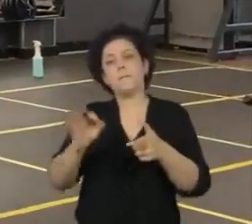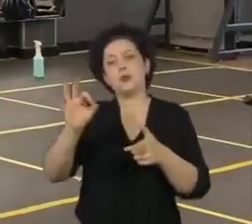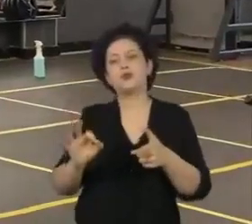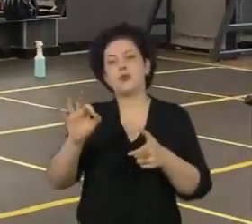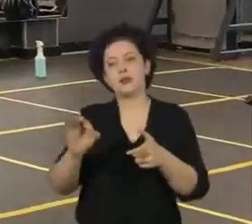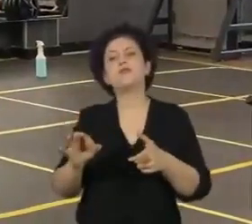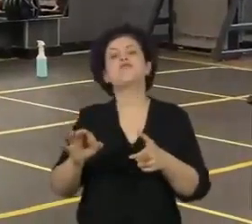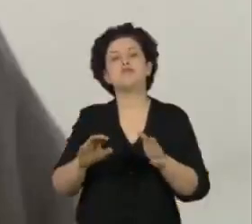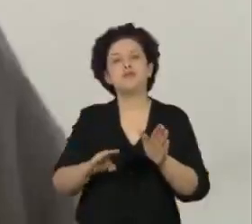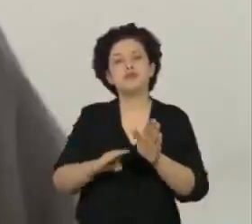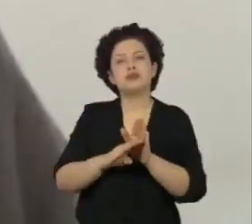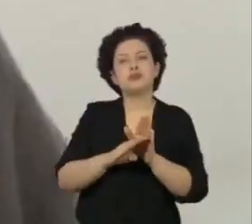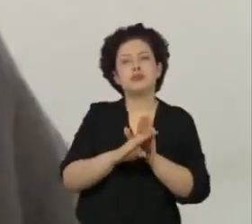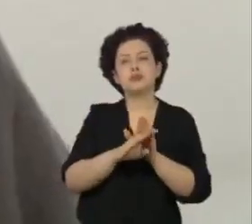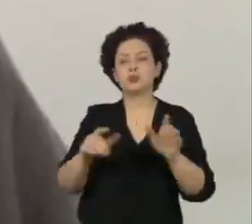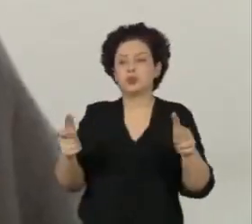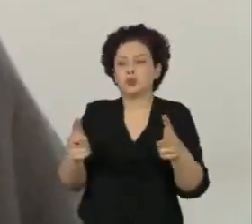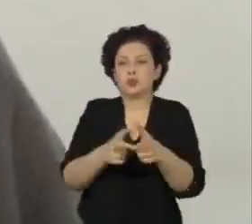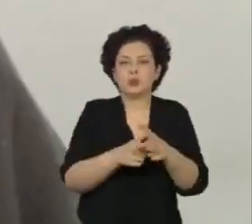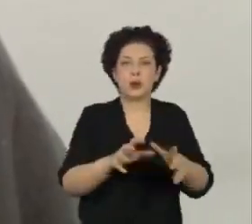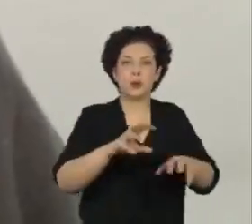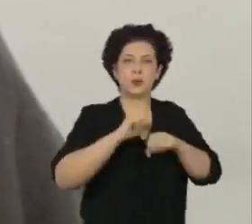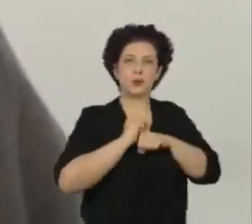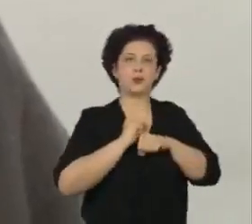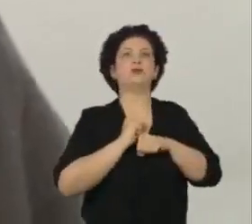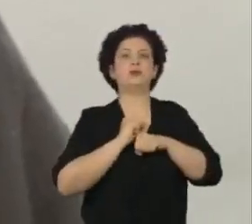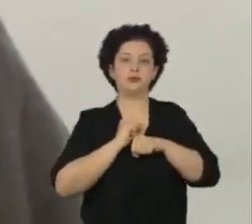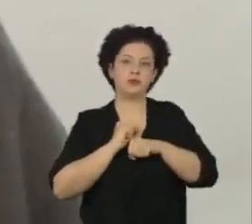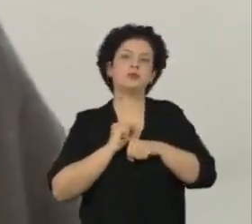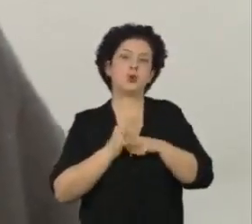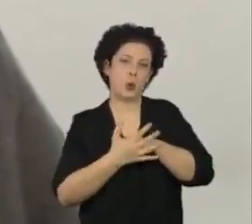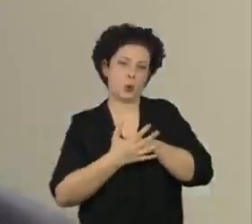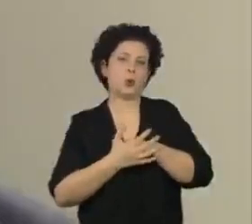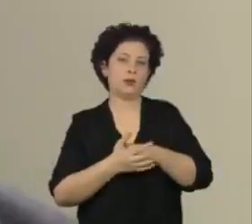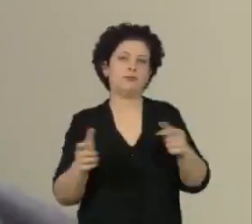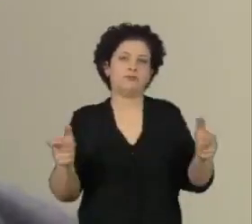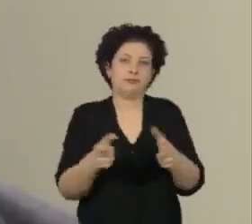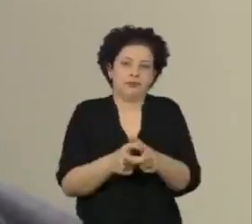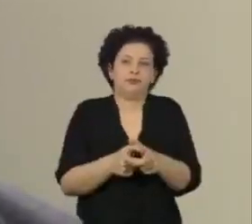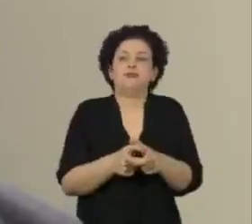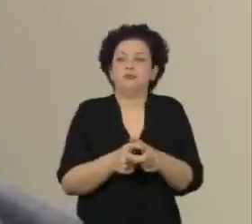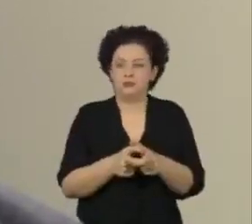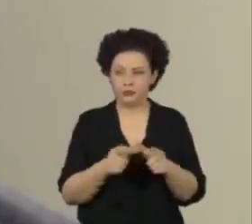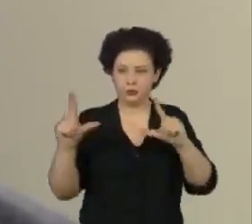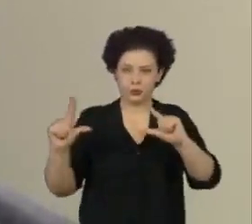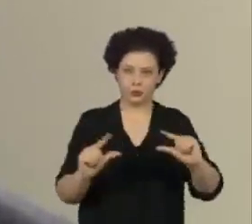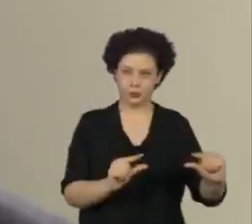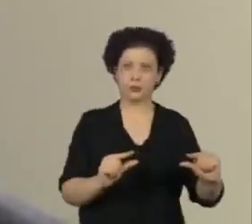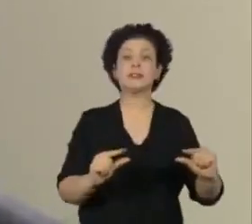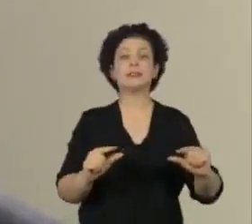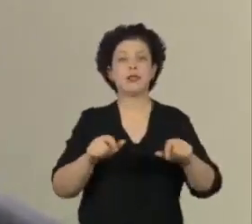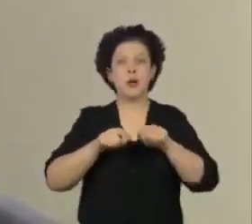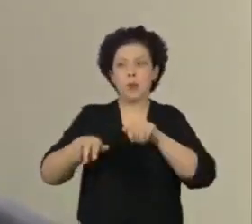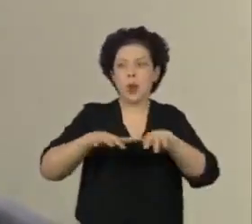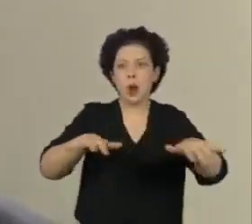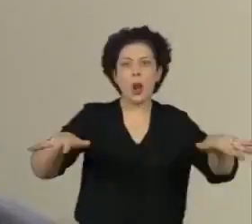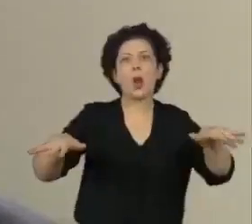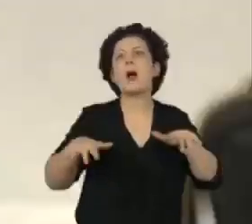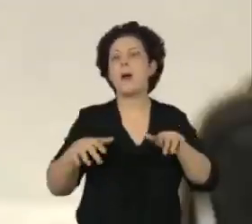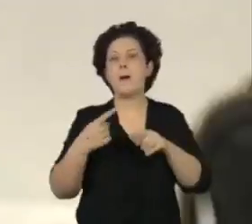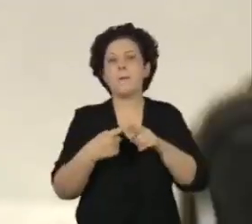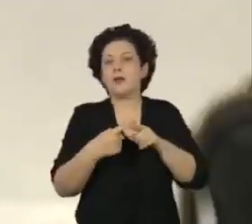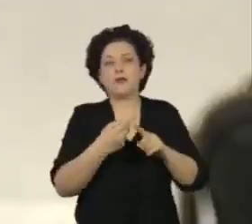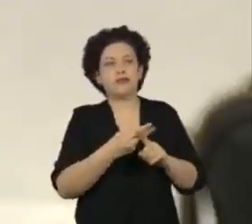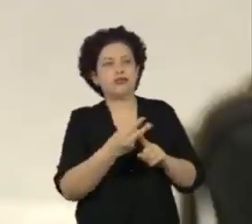29 pontos percentuais reduziu em 10% o número de casos. Como a transmissão é exponencial, ou seja, se multiplica